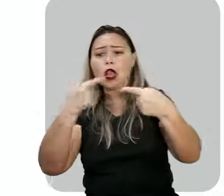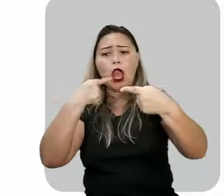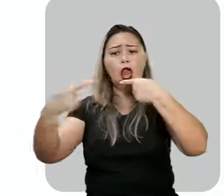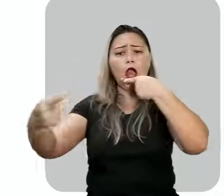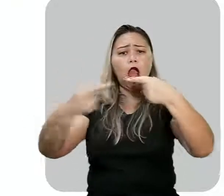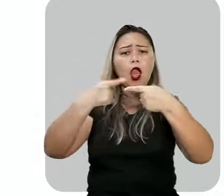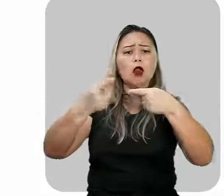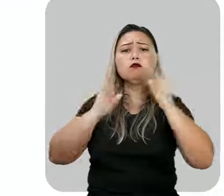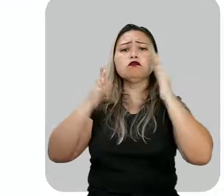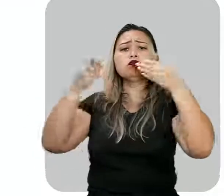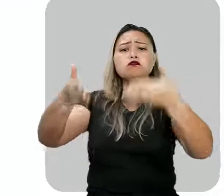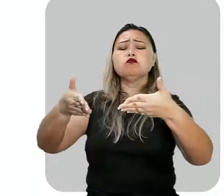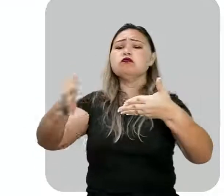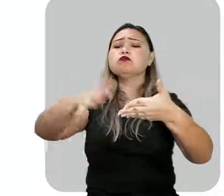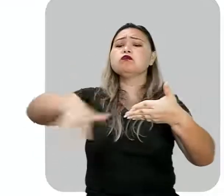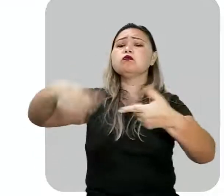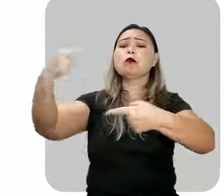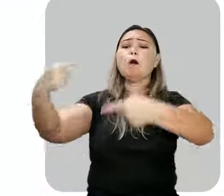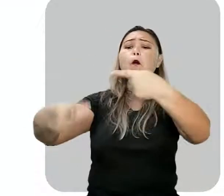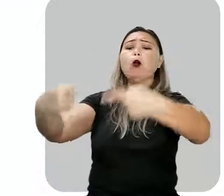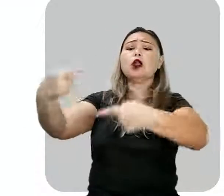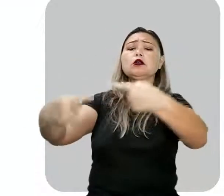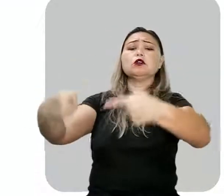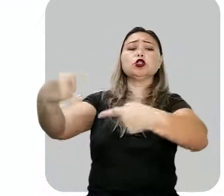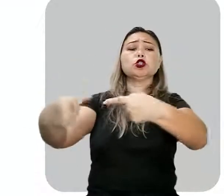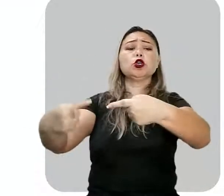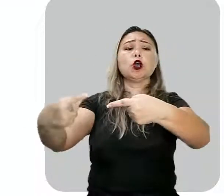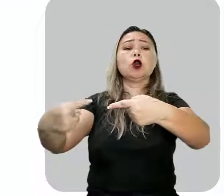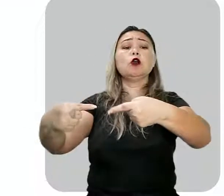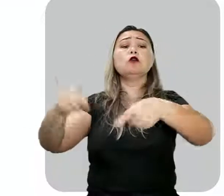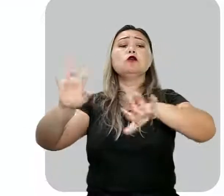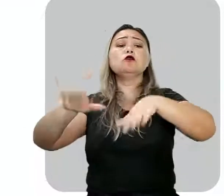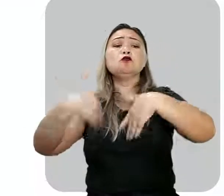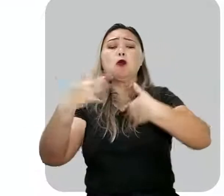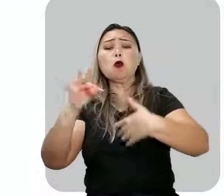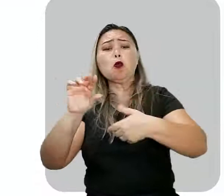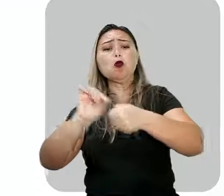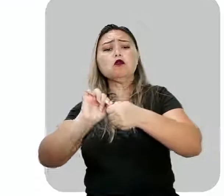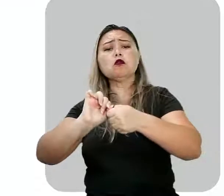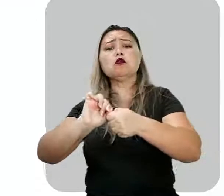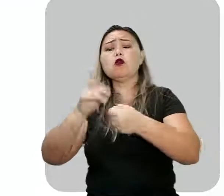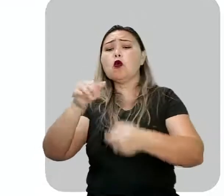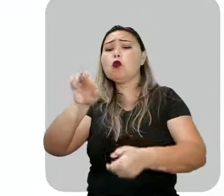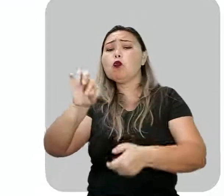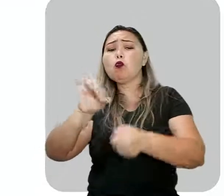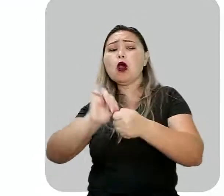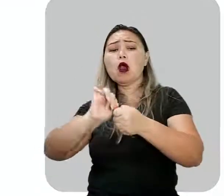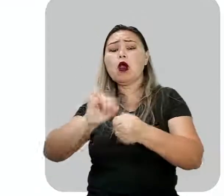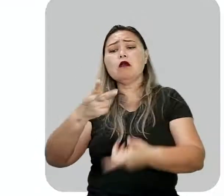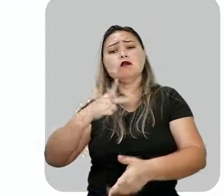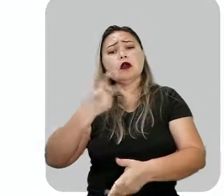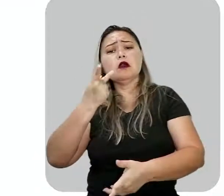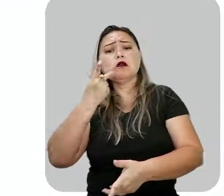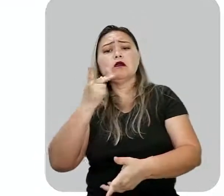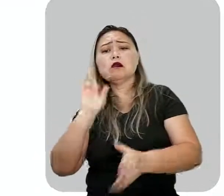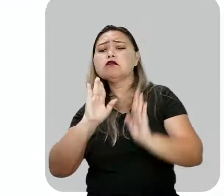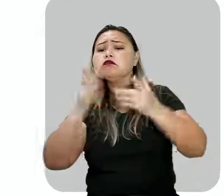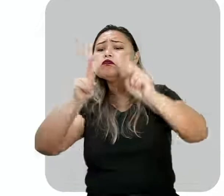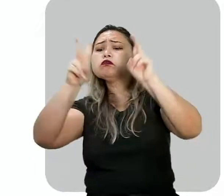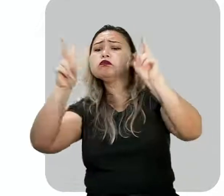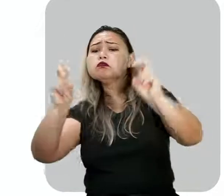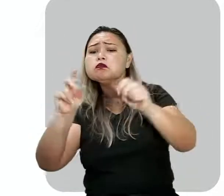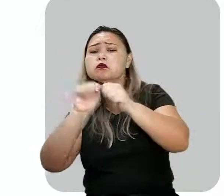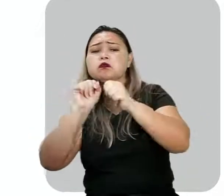crítica recai sobre o universo da política. Em um tom profético, Barreto aborda questões